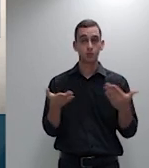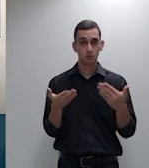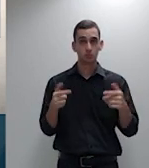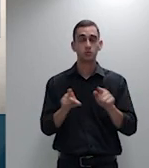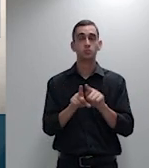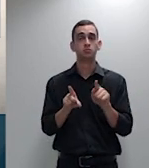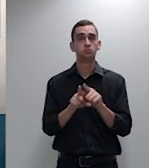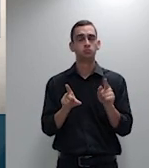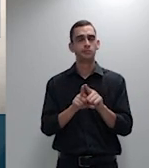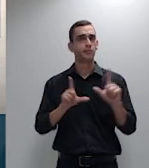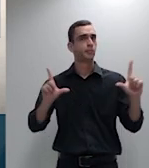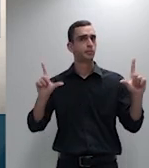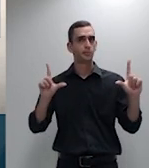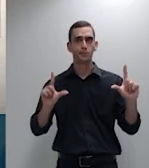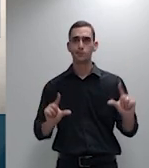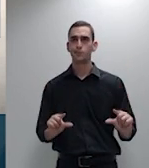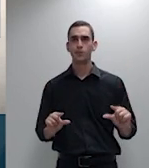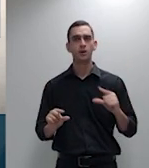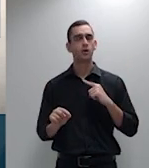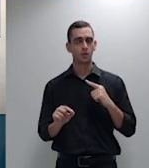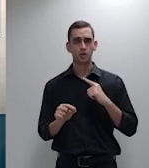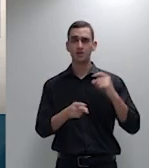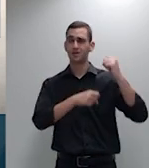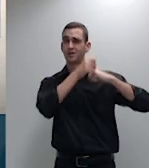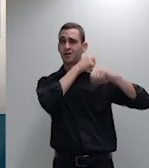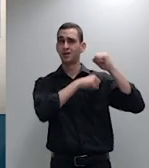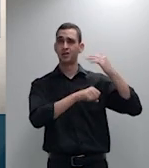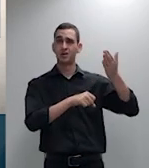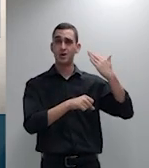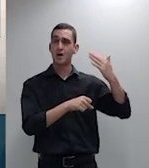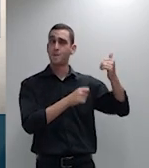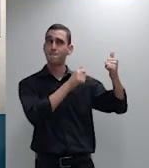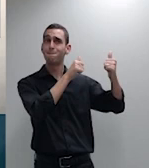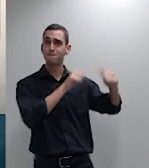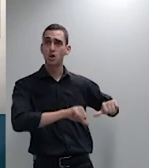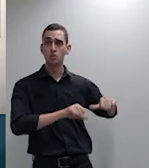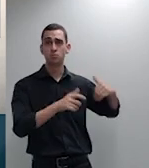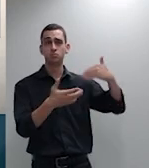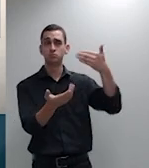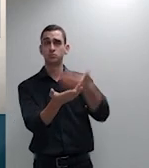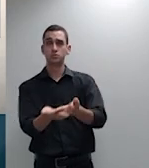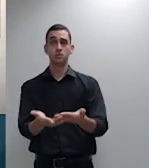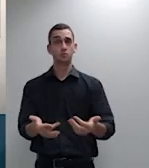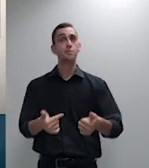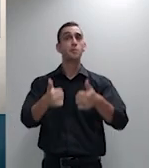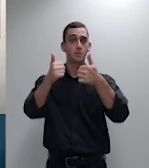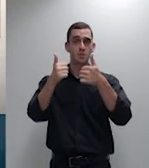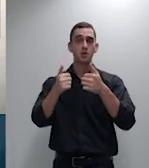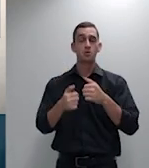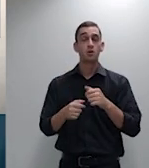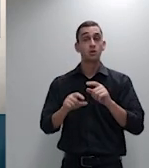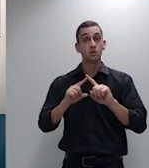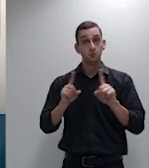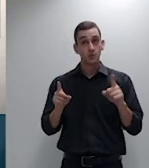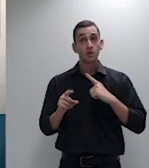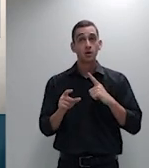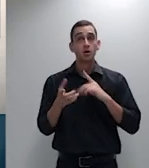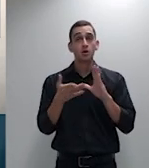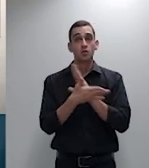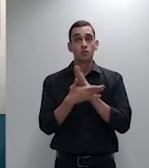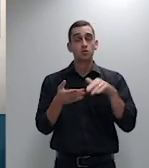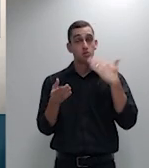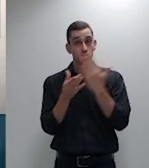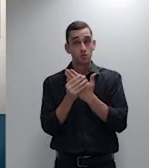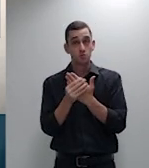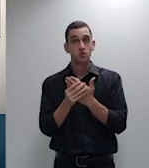do que foram anteriormente restam ainda um grande número de processos suspensos